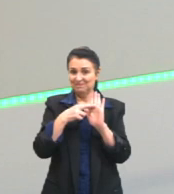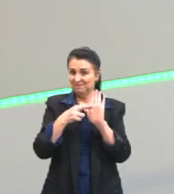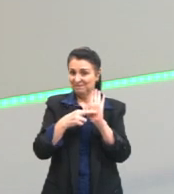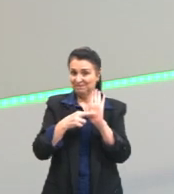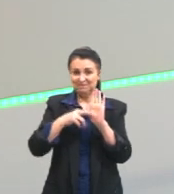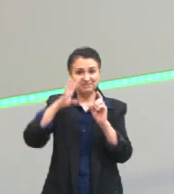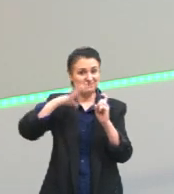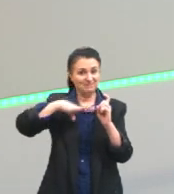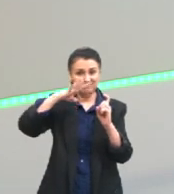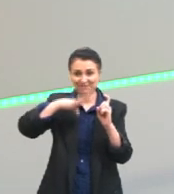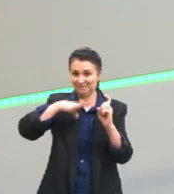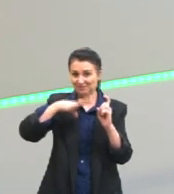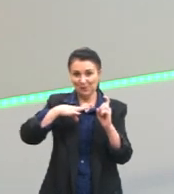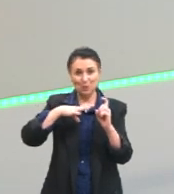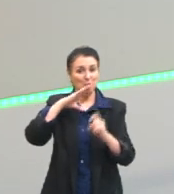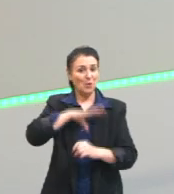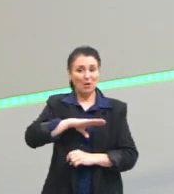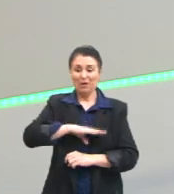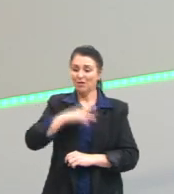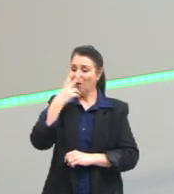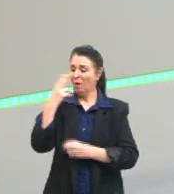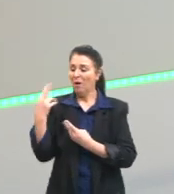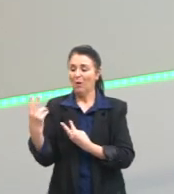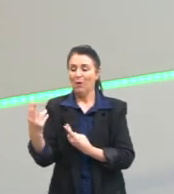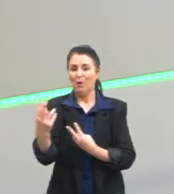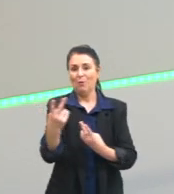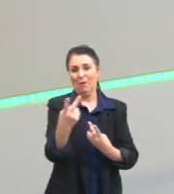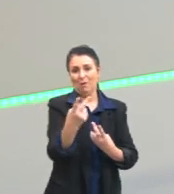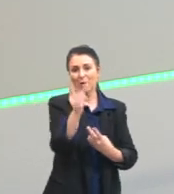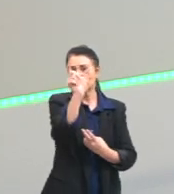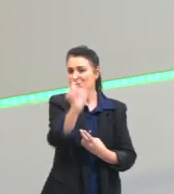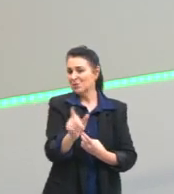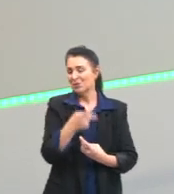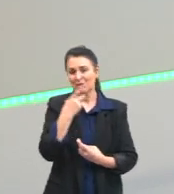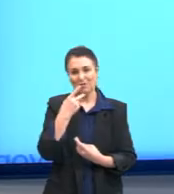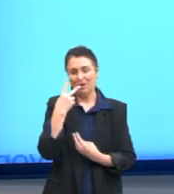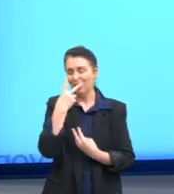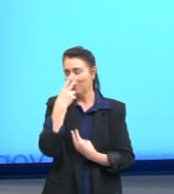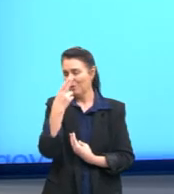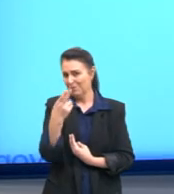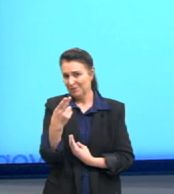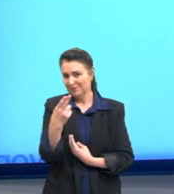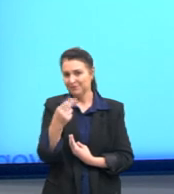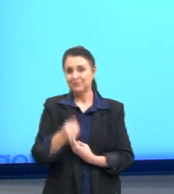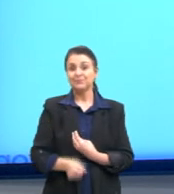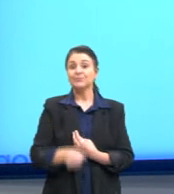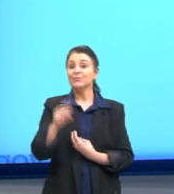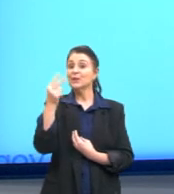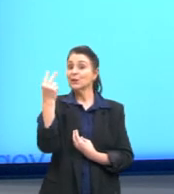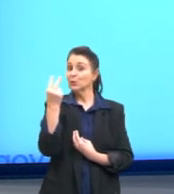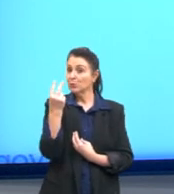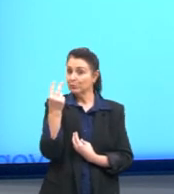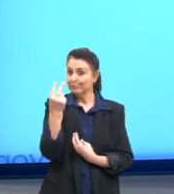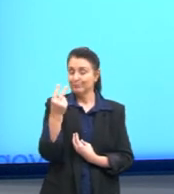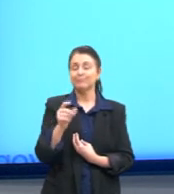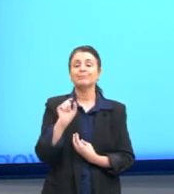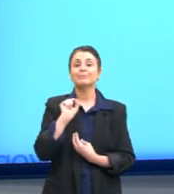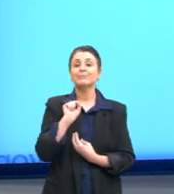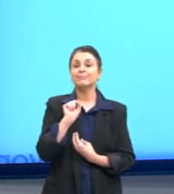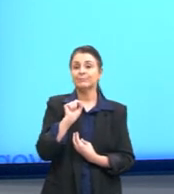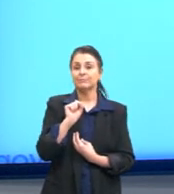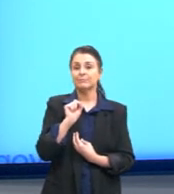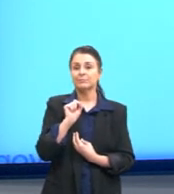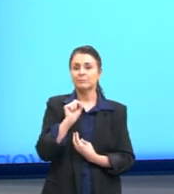português unificado. Nos fala totalmente igual no país. O nosso segundo mito diz o seguinte.